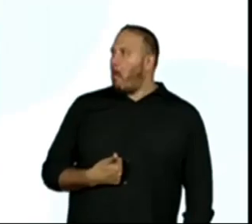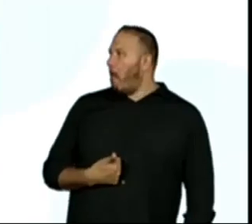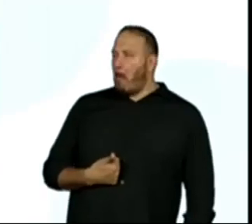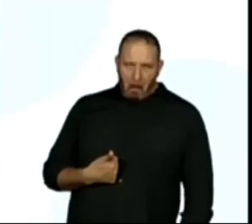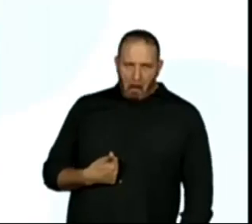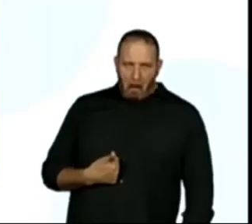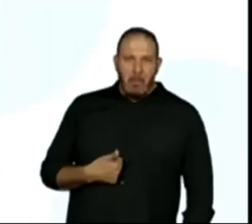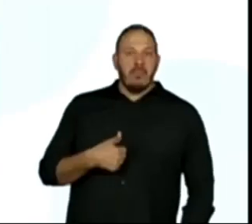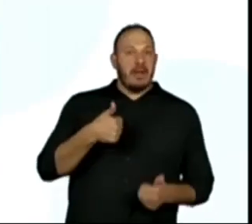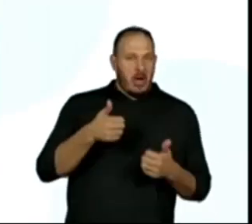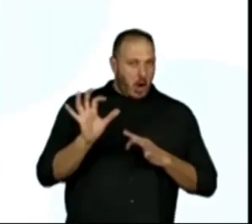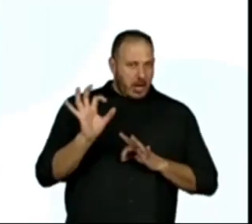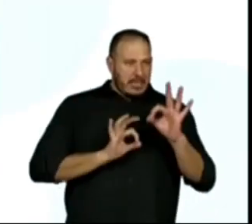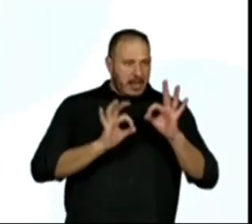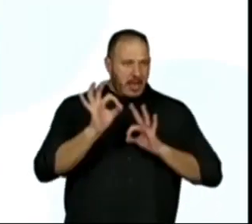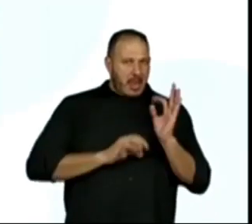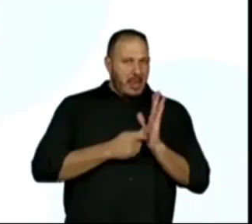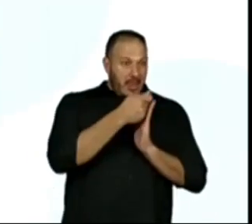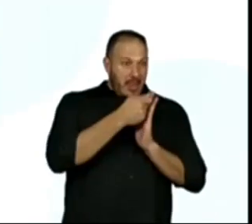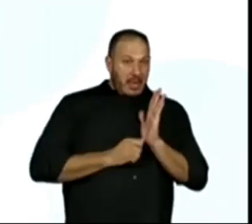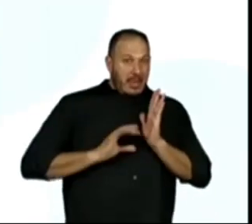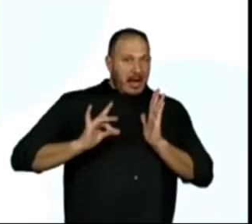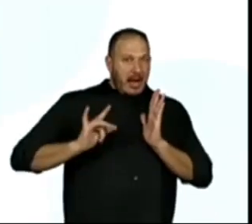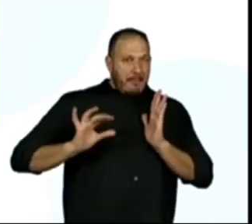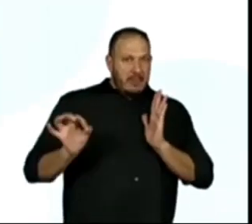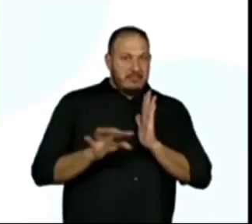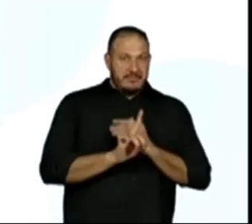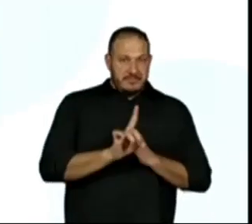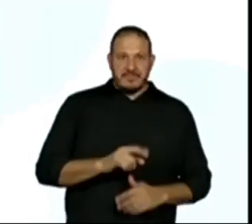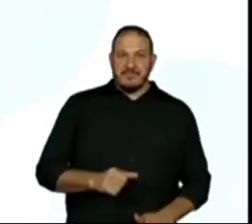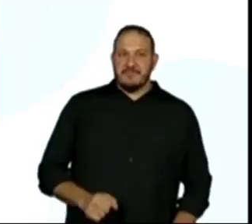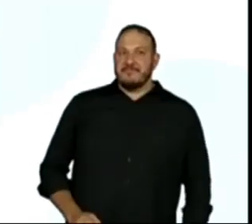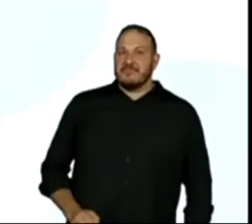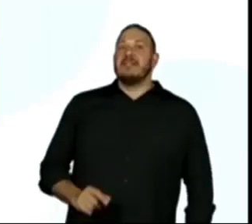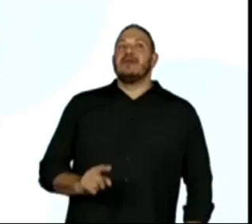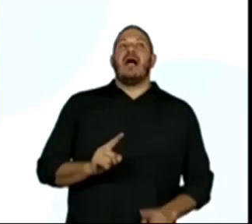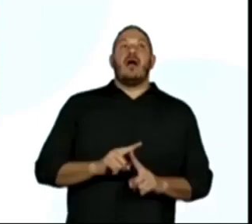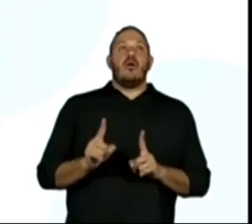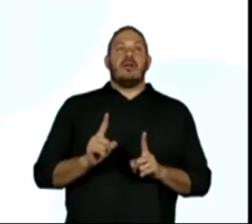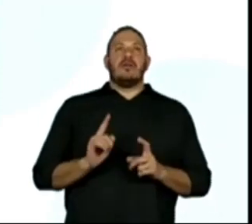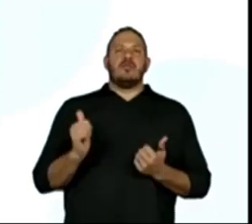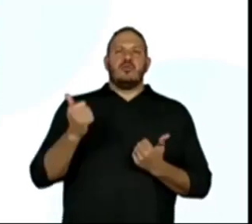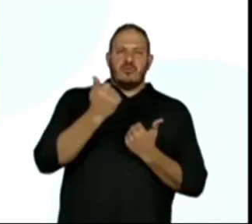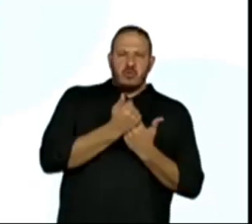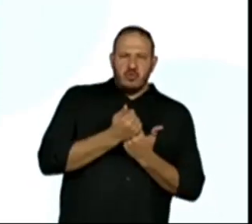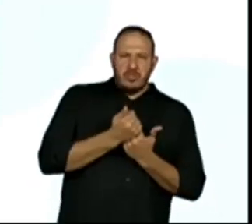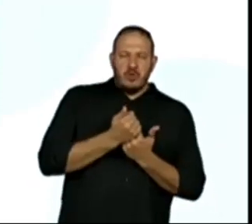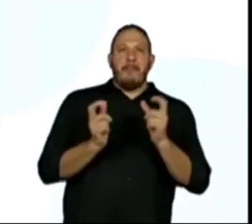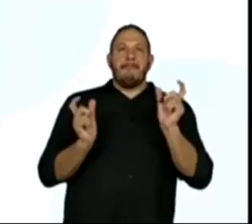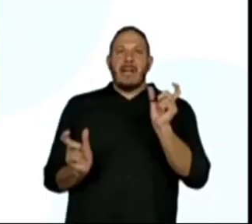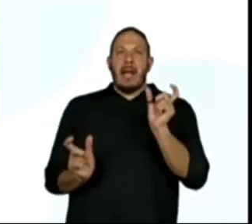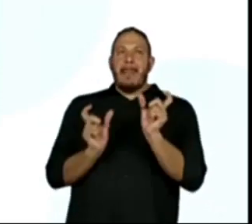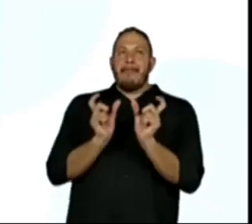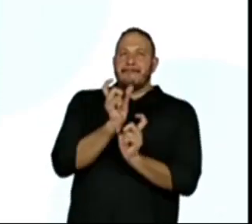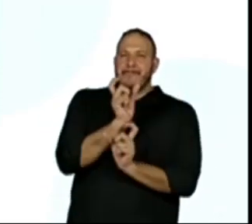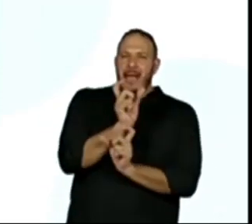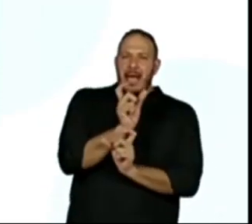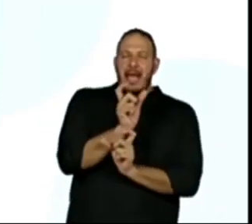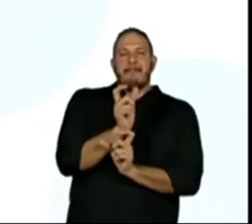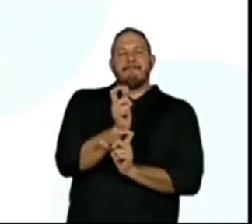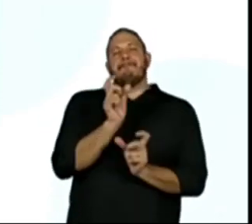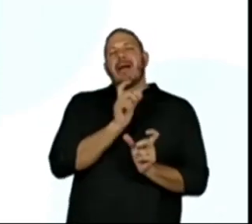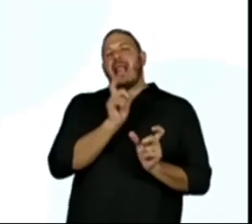poder passar limpo, hein? Mais uma. Substituiu palavras por sinônimos ou